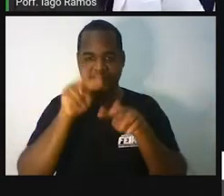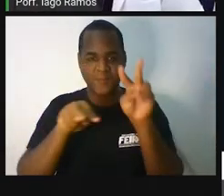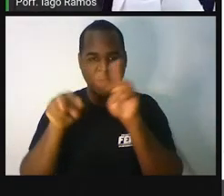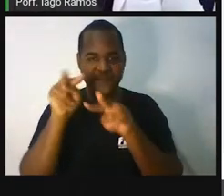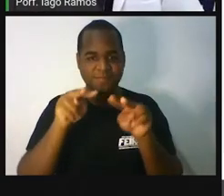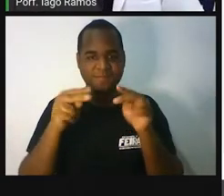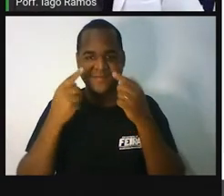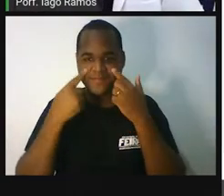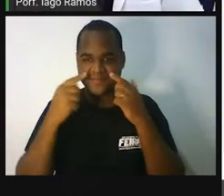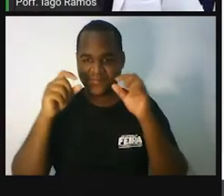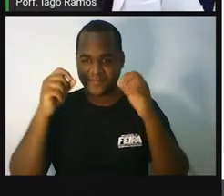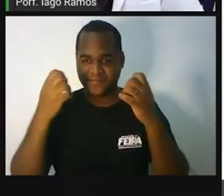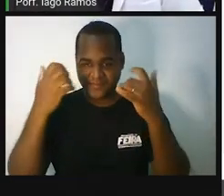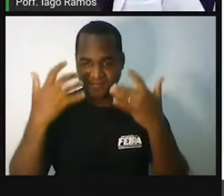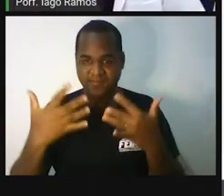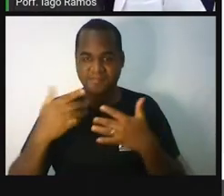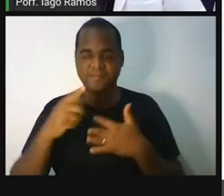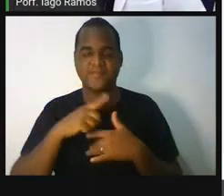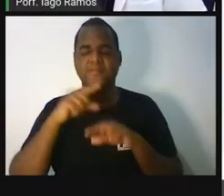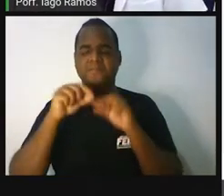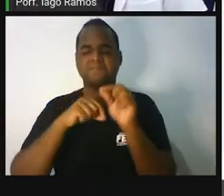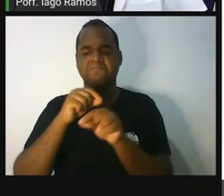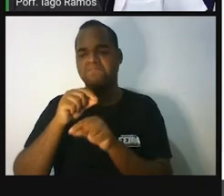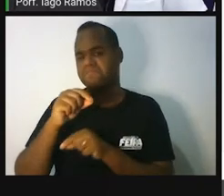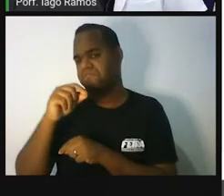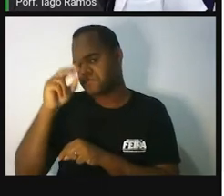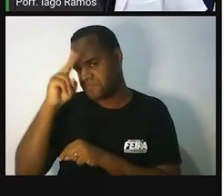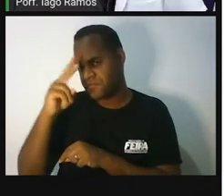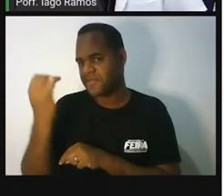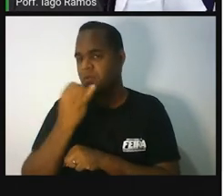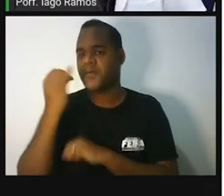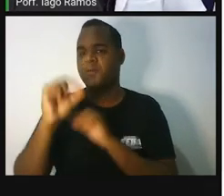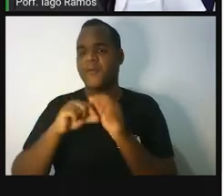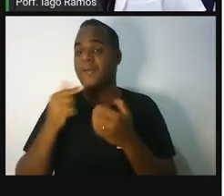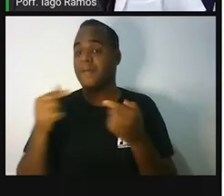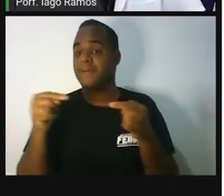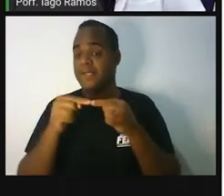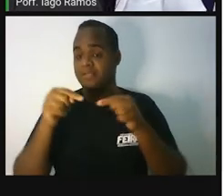e aí nos faz recordar, né, a nossa sala de aula.